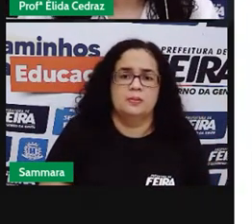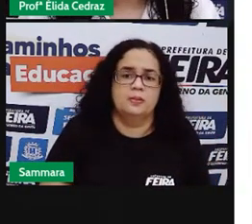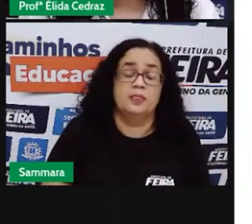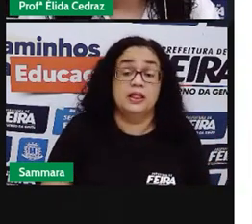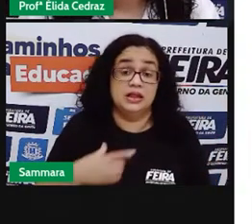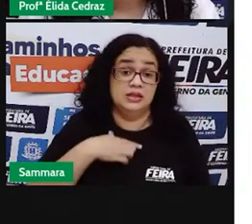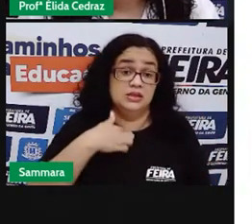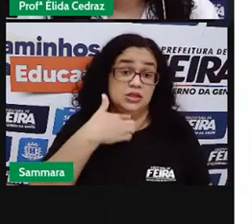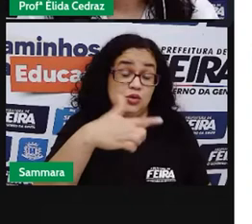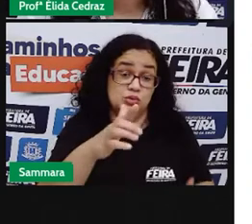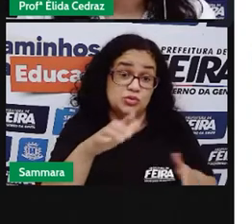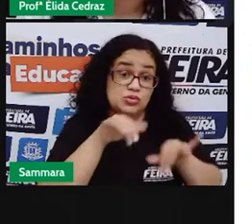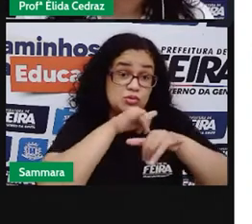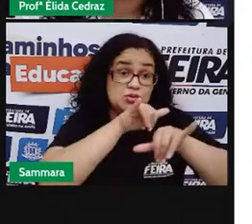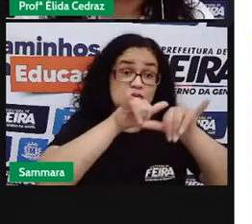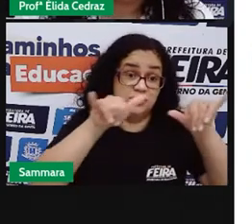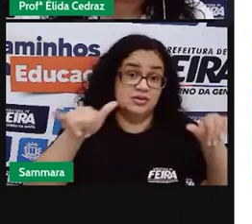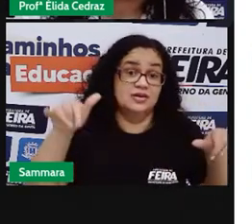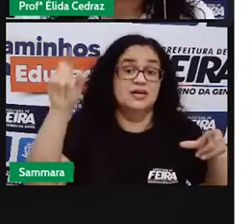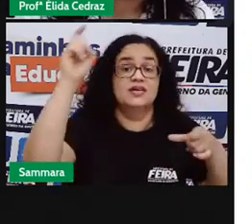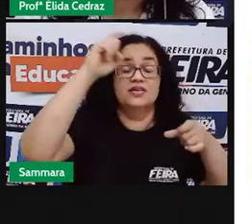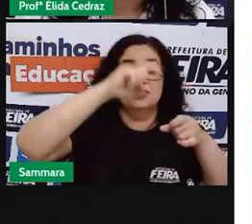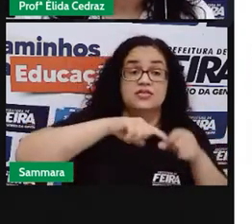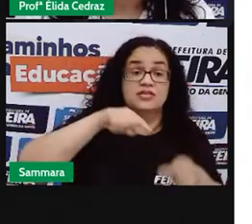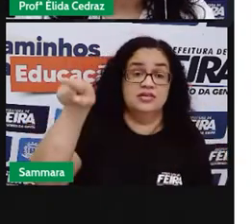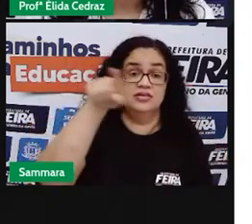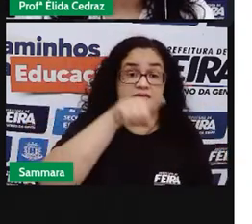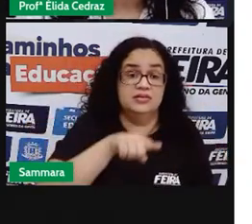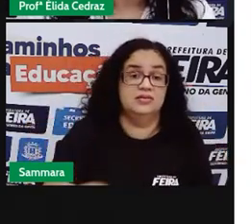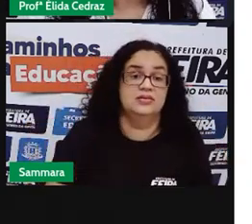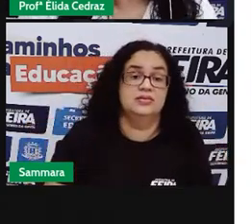E tem um comercial que vão até você.